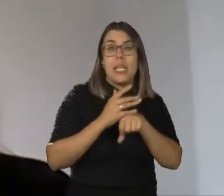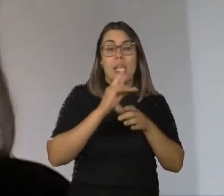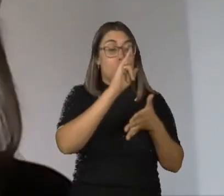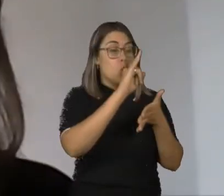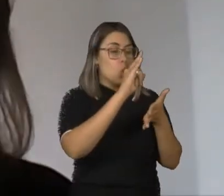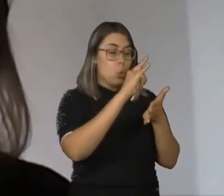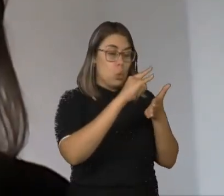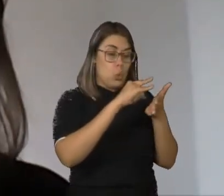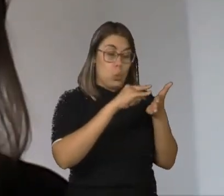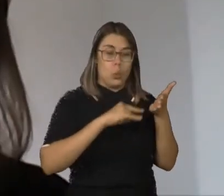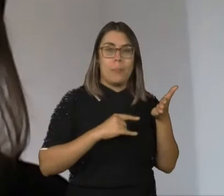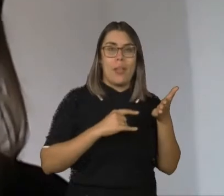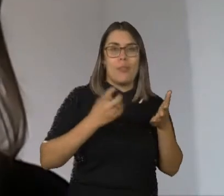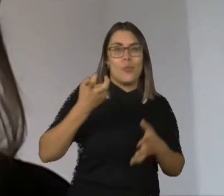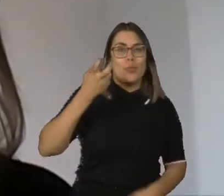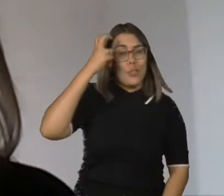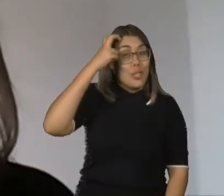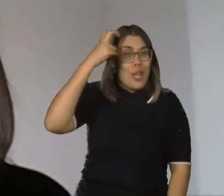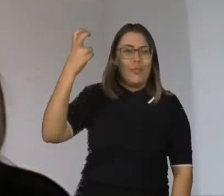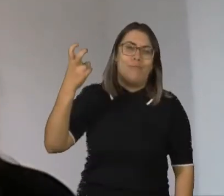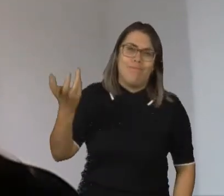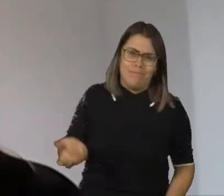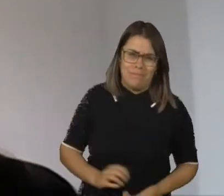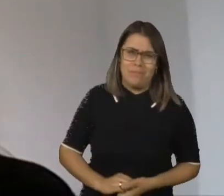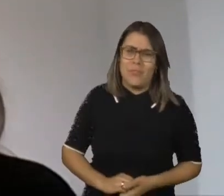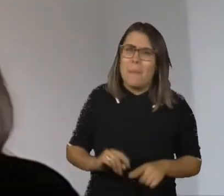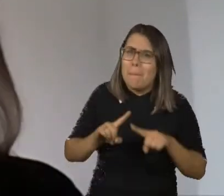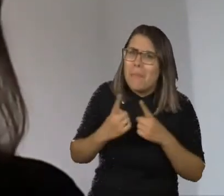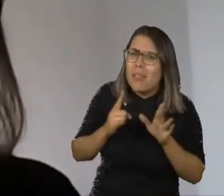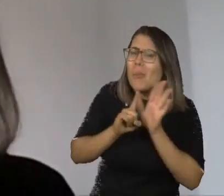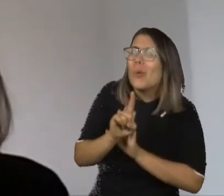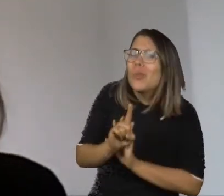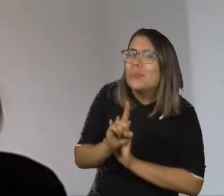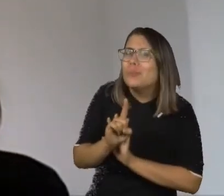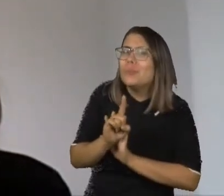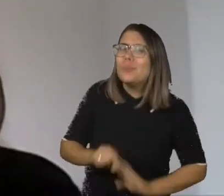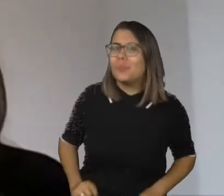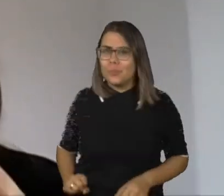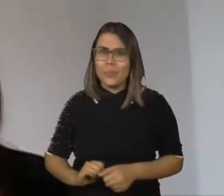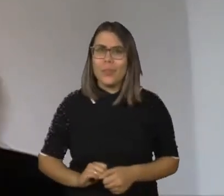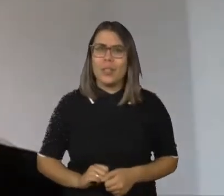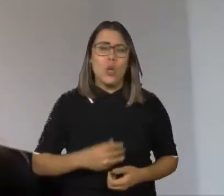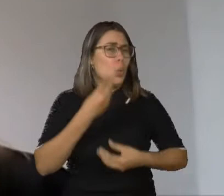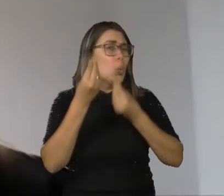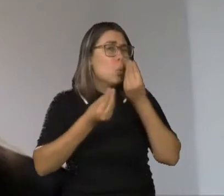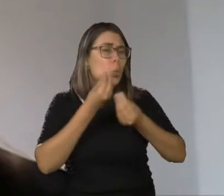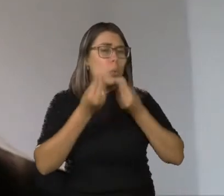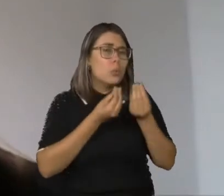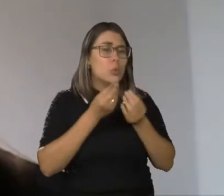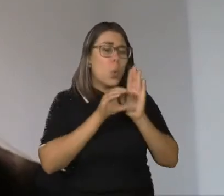administrados individualmente. Mas aí nós podemos nos perguntar que conceito de